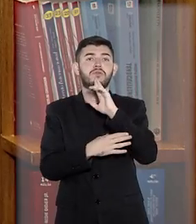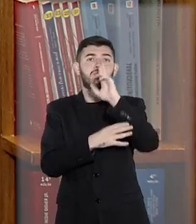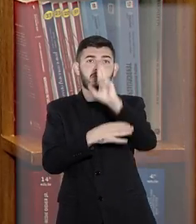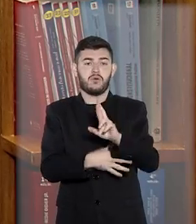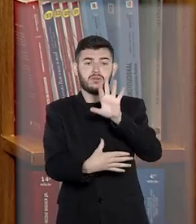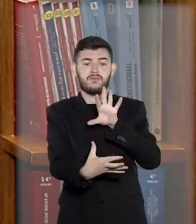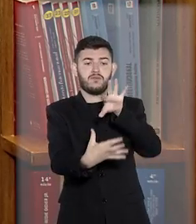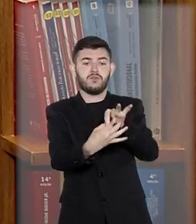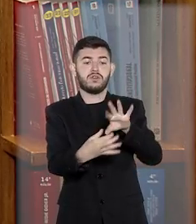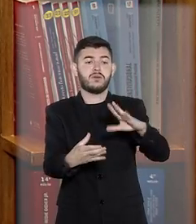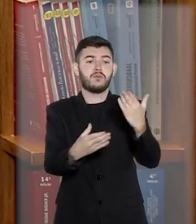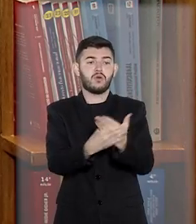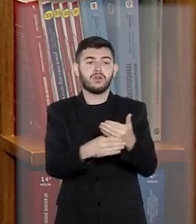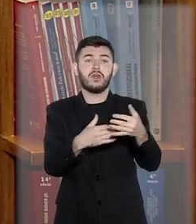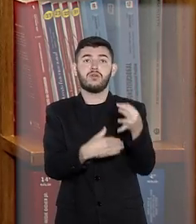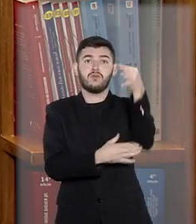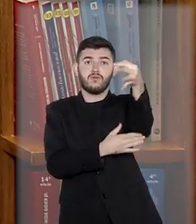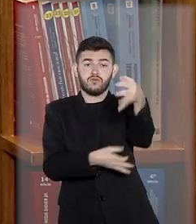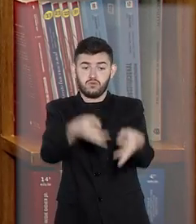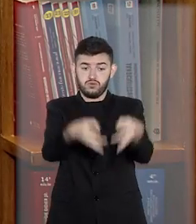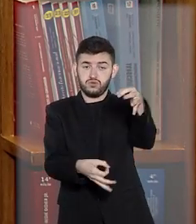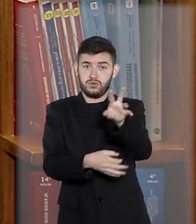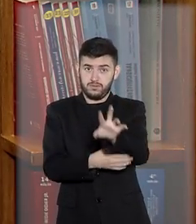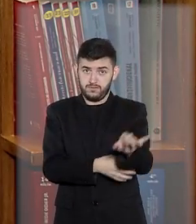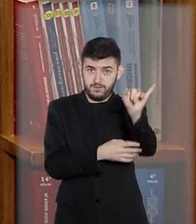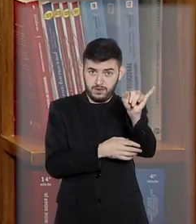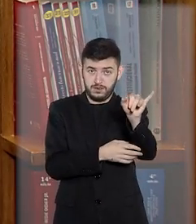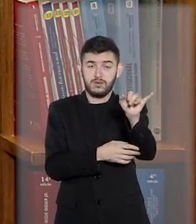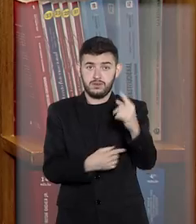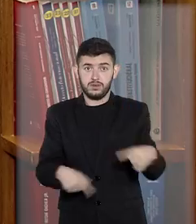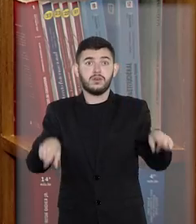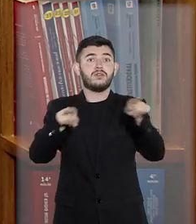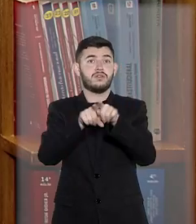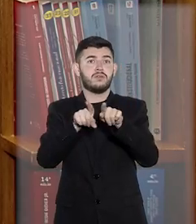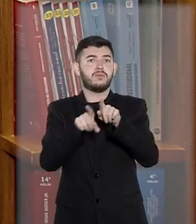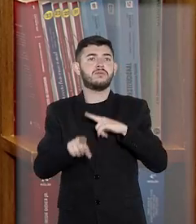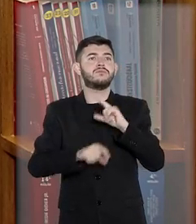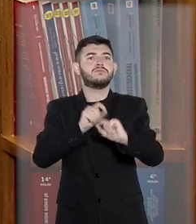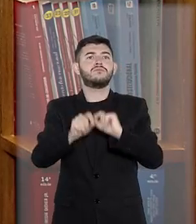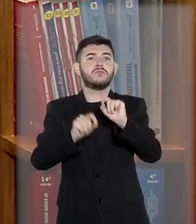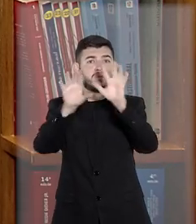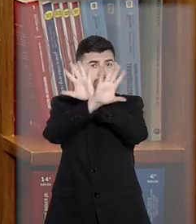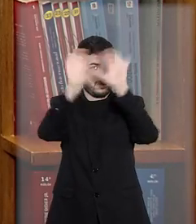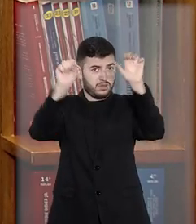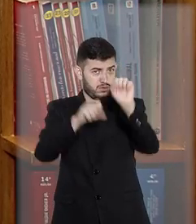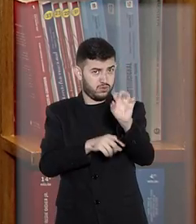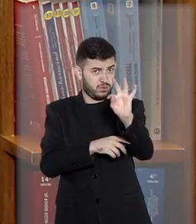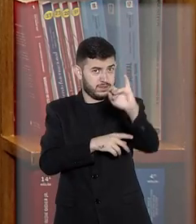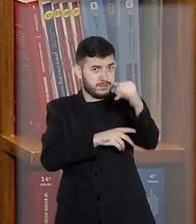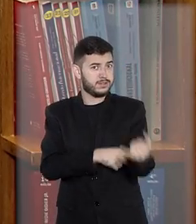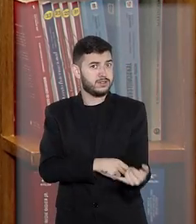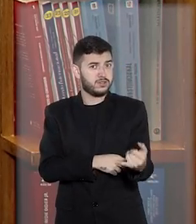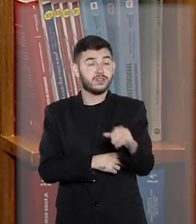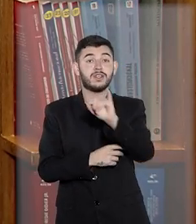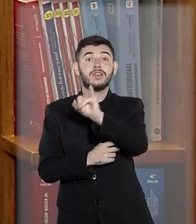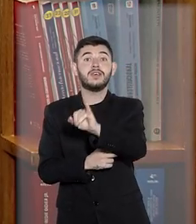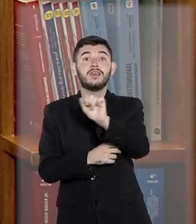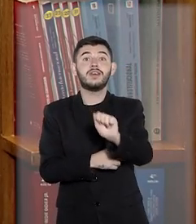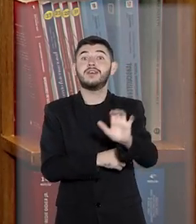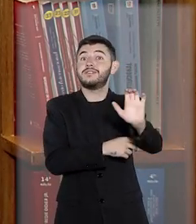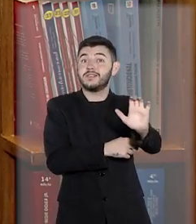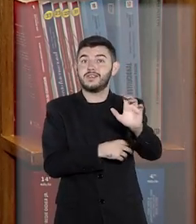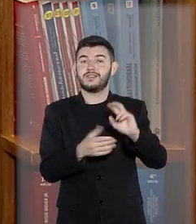vinculantes. Então, ao lado do repetitivo, temos no STJ o